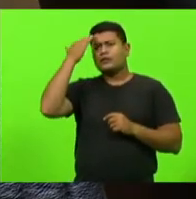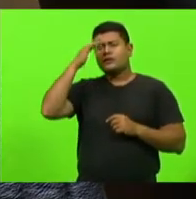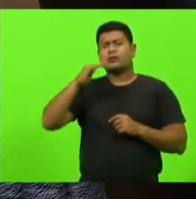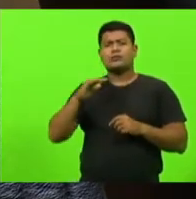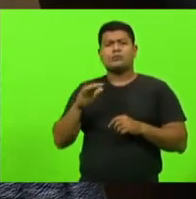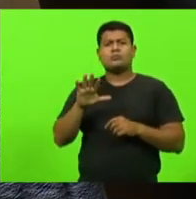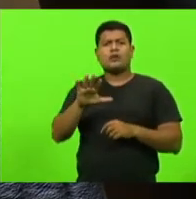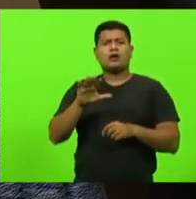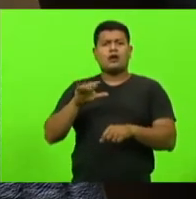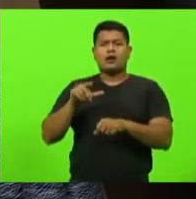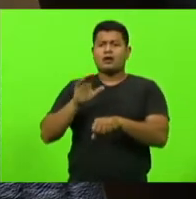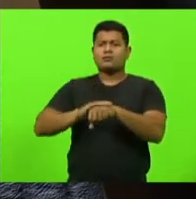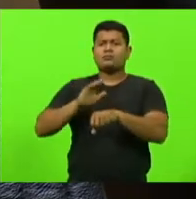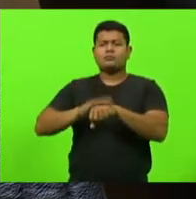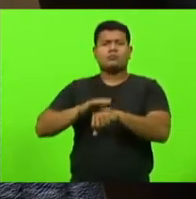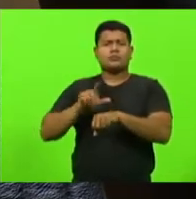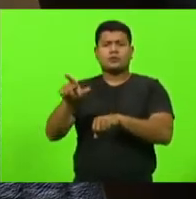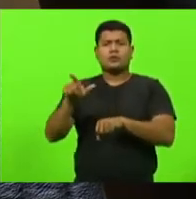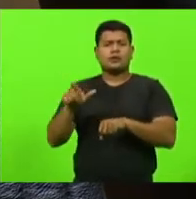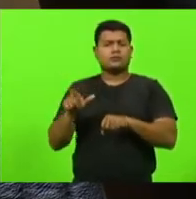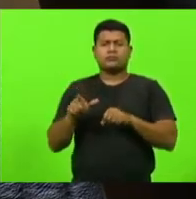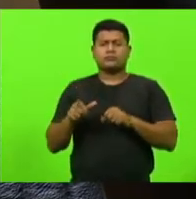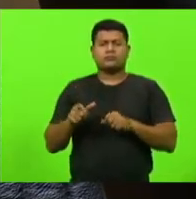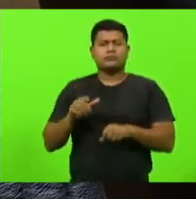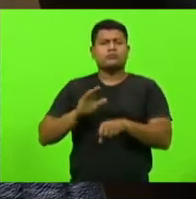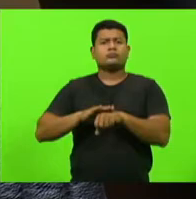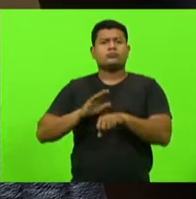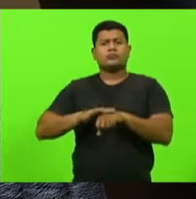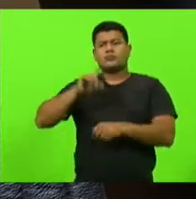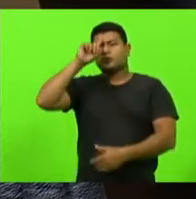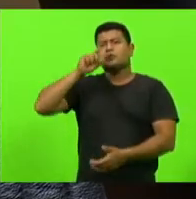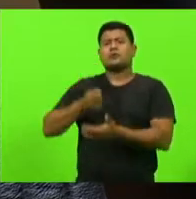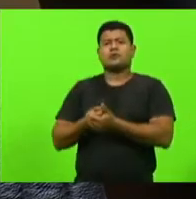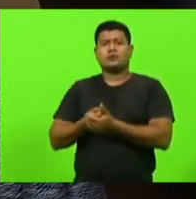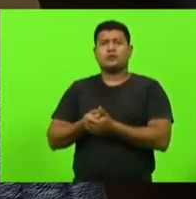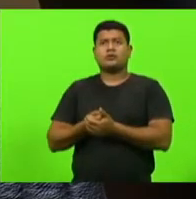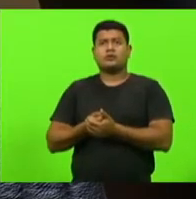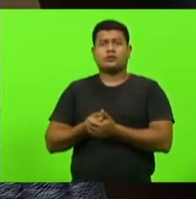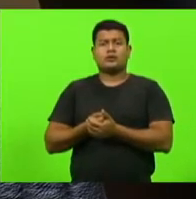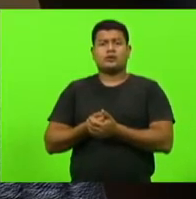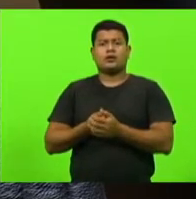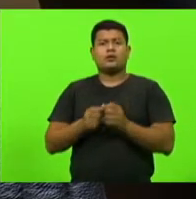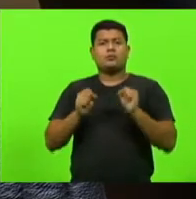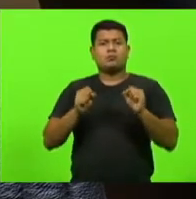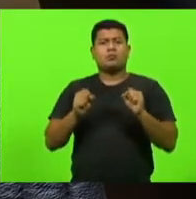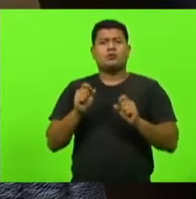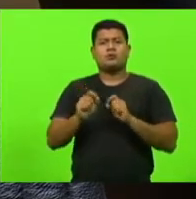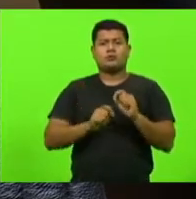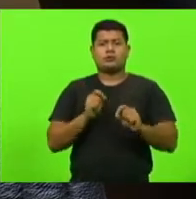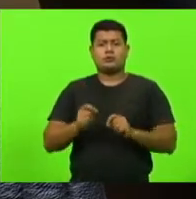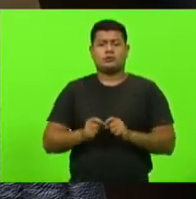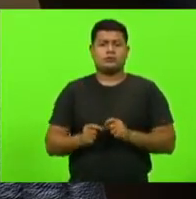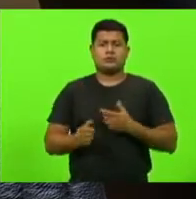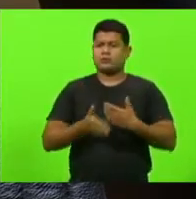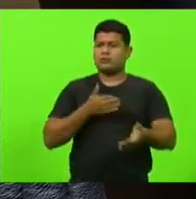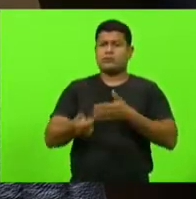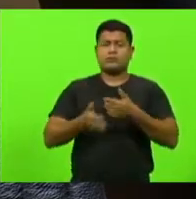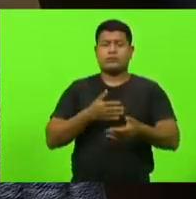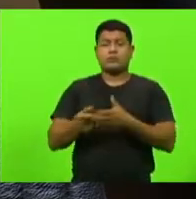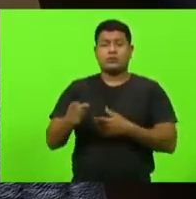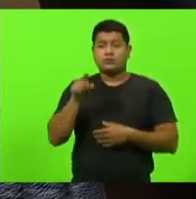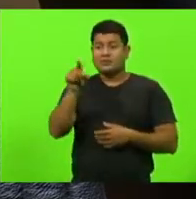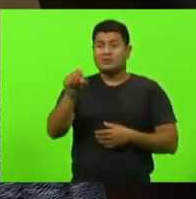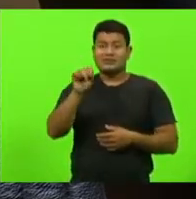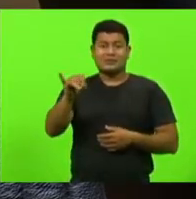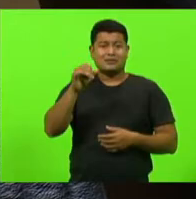a diretora de uma escola tem para entender alguma coisa e aí botar em prática. Não importa o que você entende, não